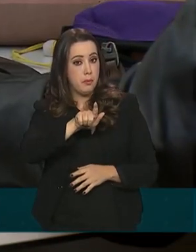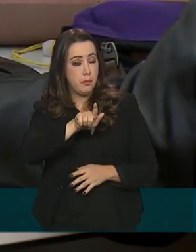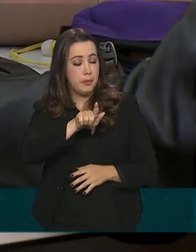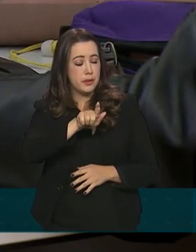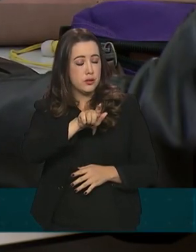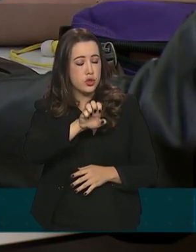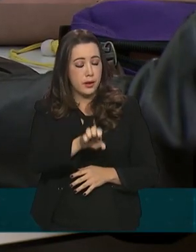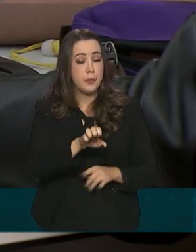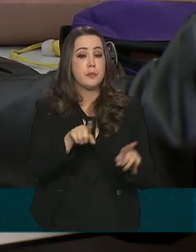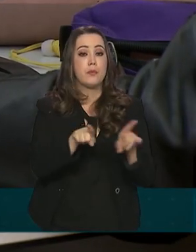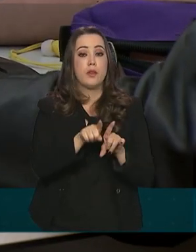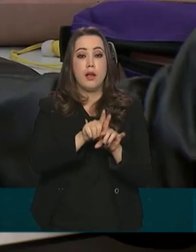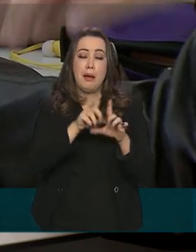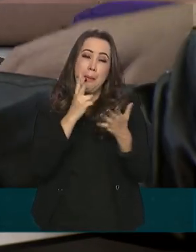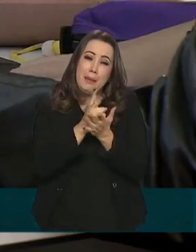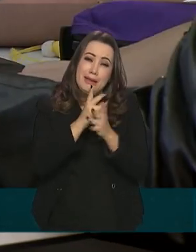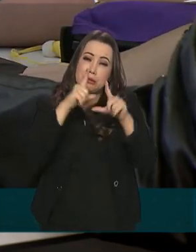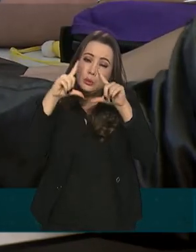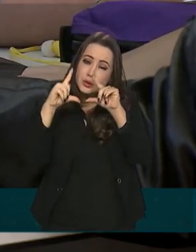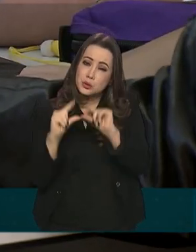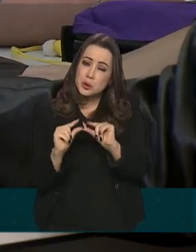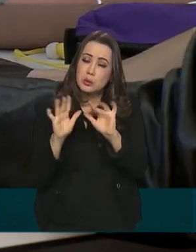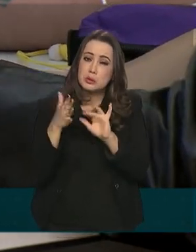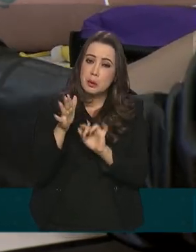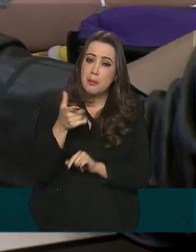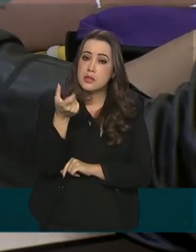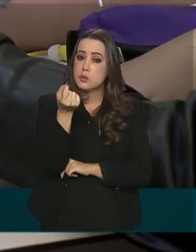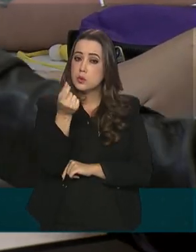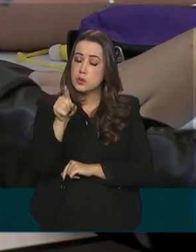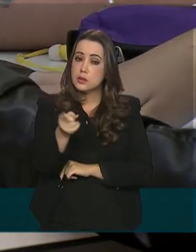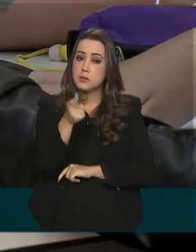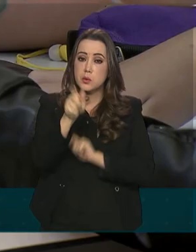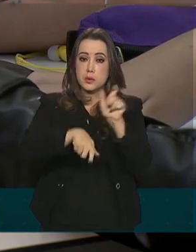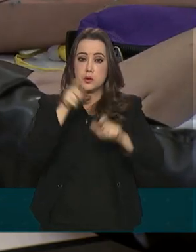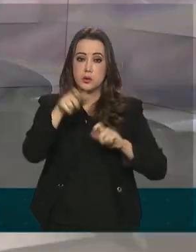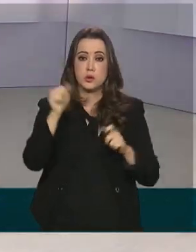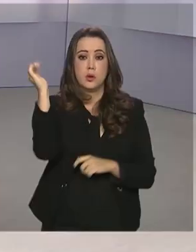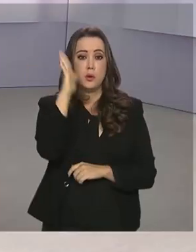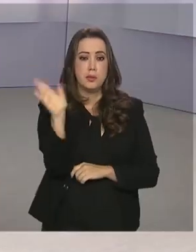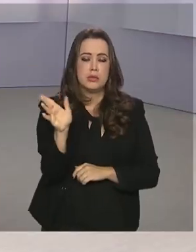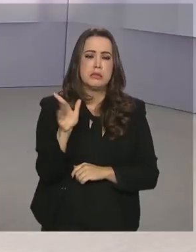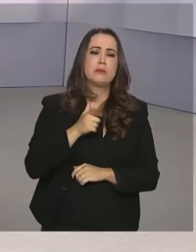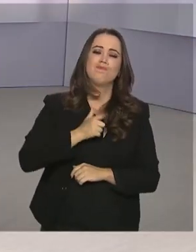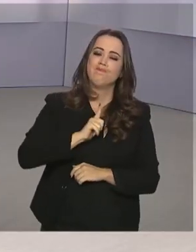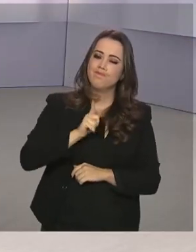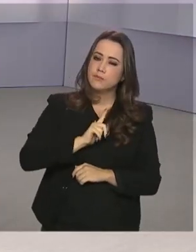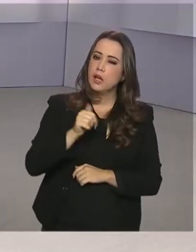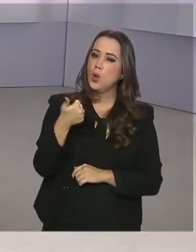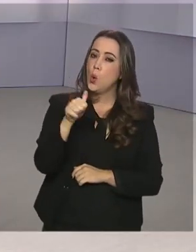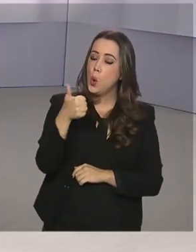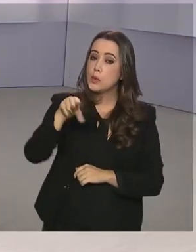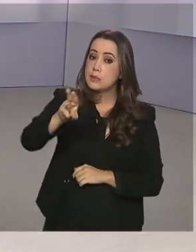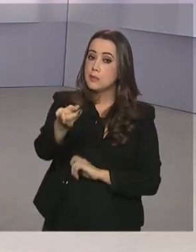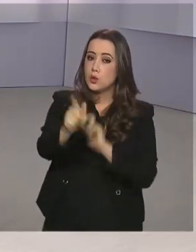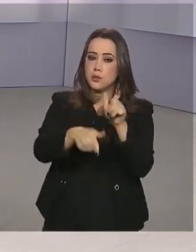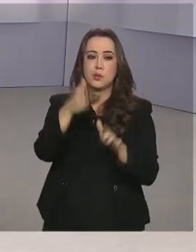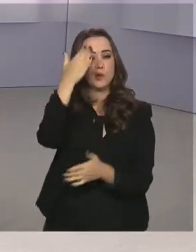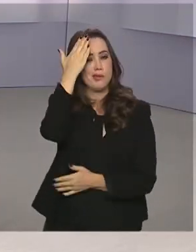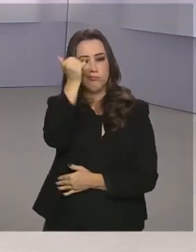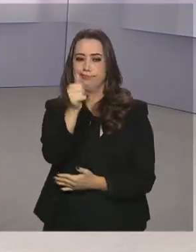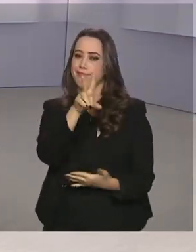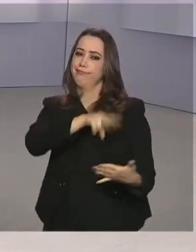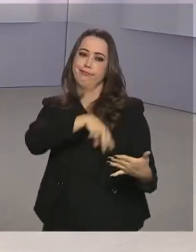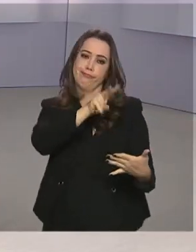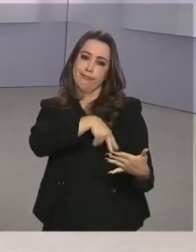o Instituto, apesar da queda, que representa cerca de 200 mil pessoas, o Brasil ainda tem 11 milhões de analfabetos.